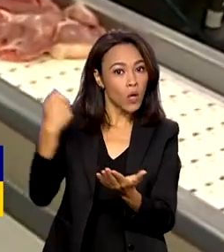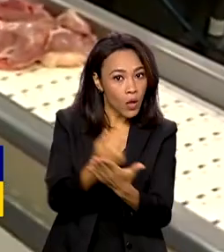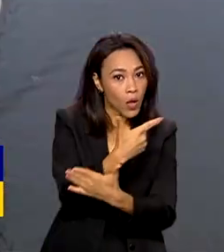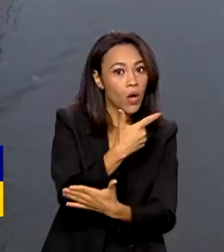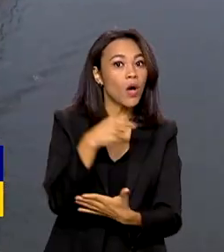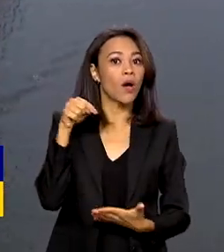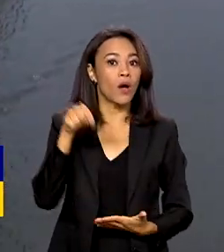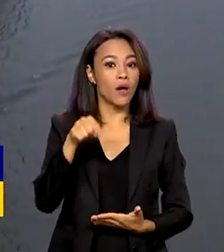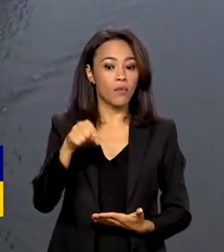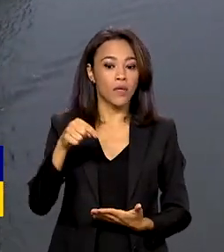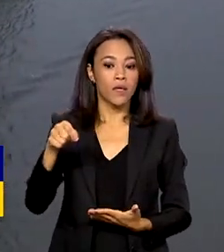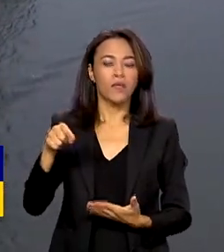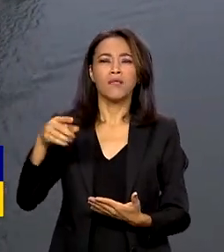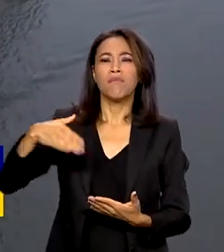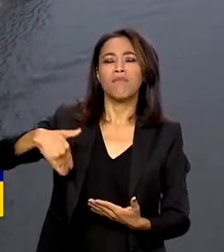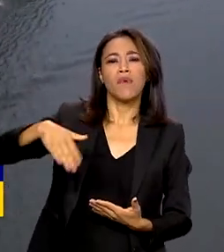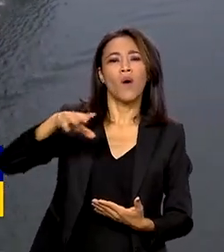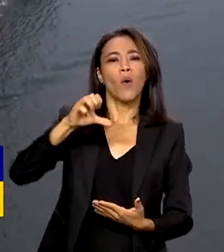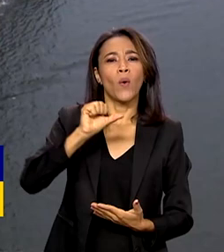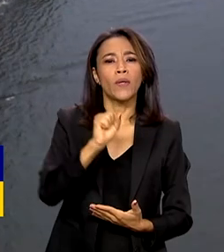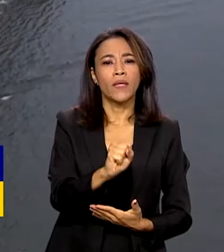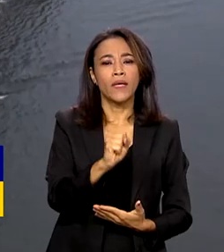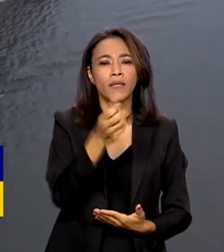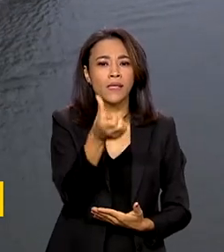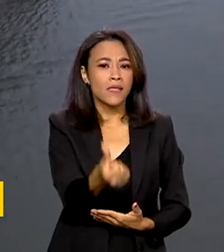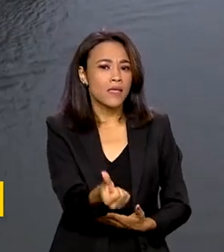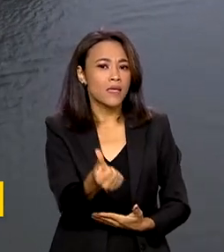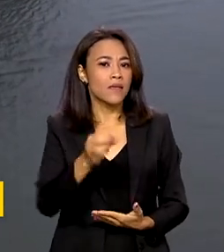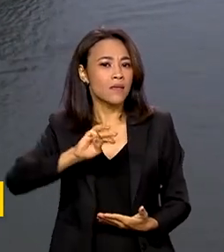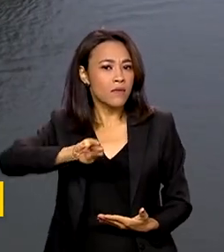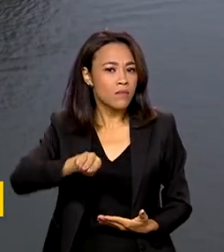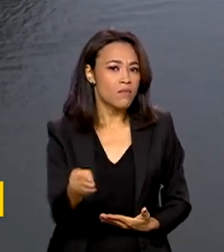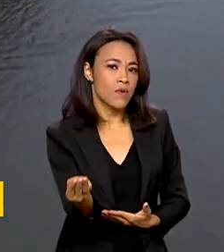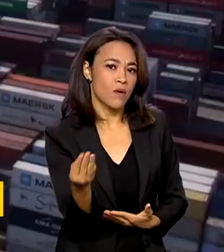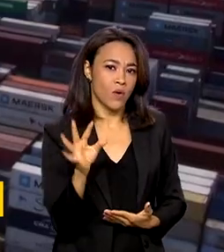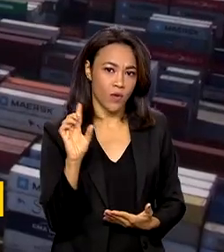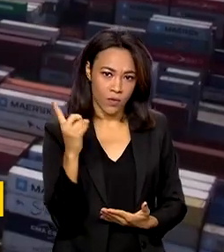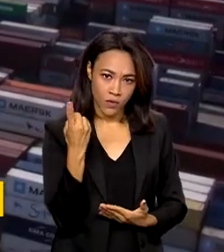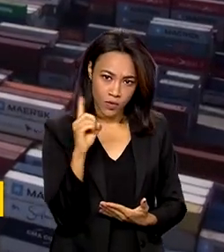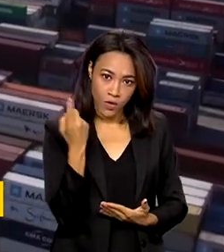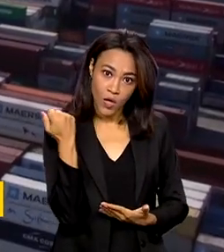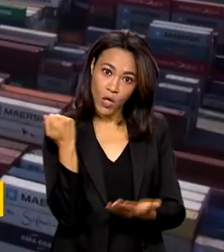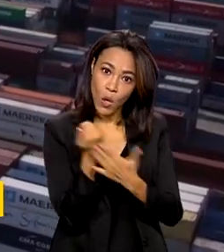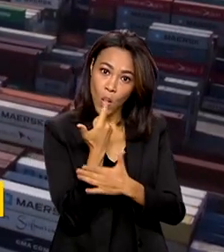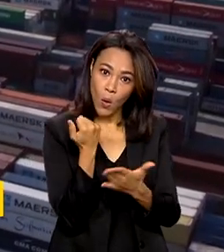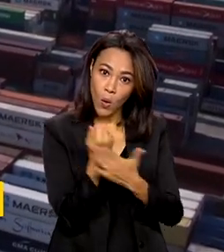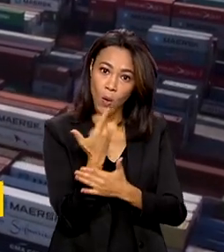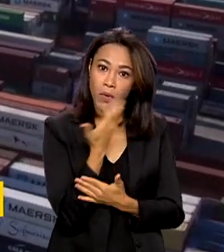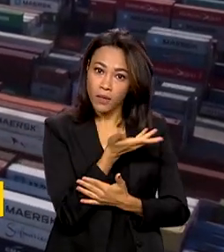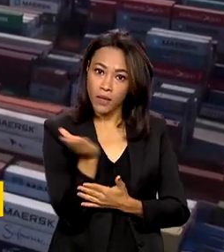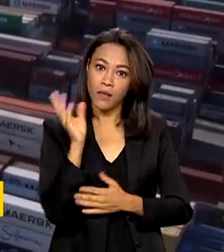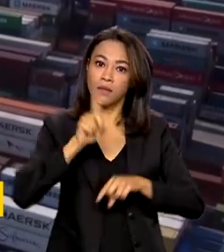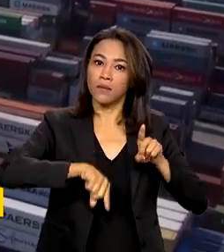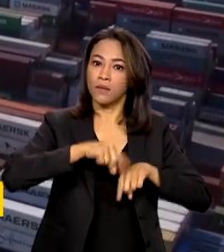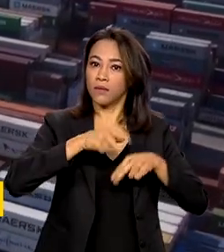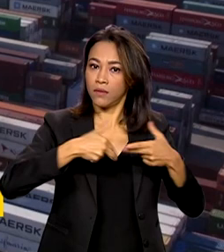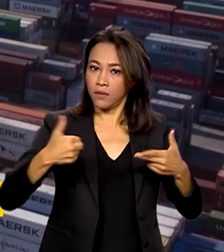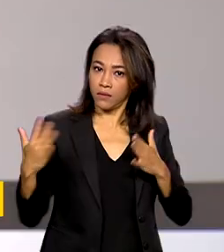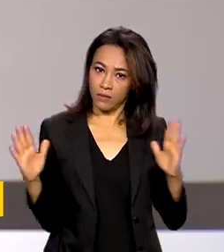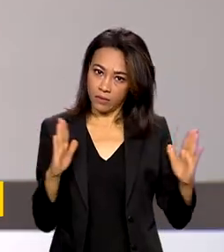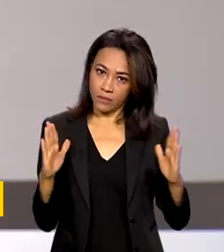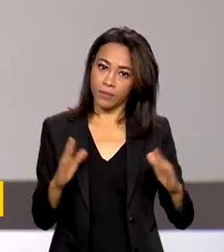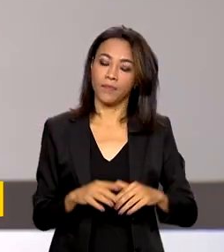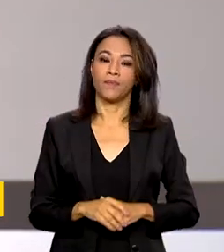liderança, superando 86 milhões de dólares em compras desses produtos no período.